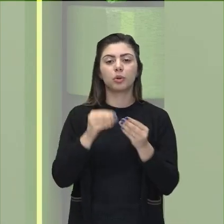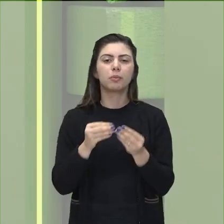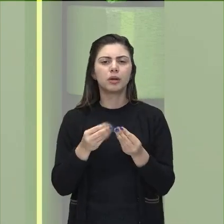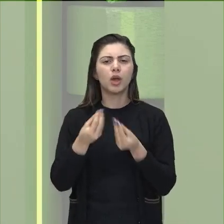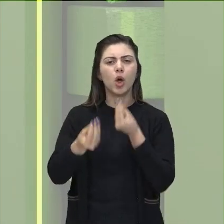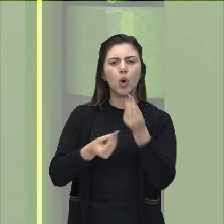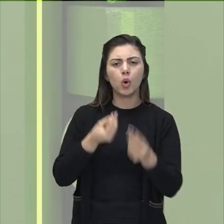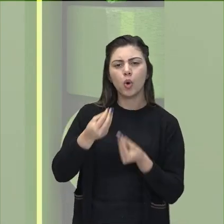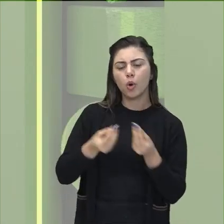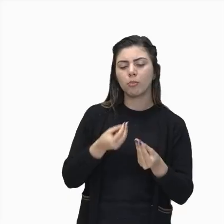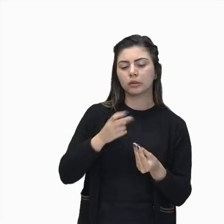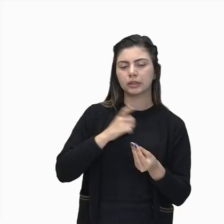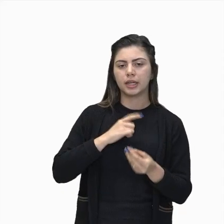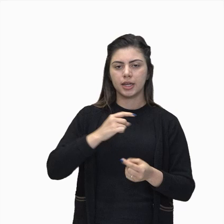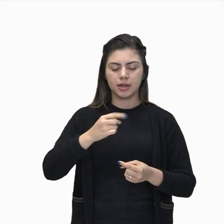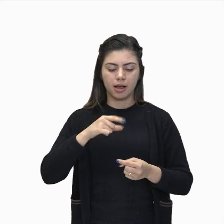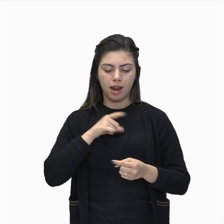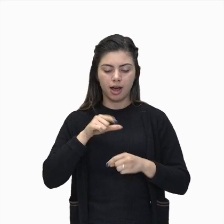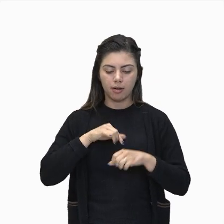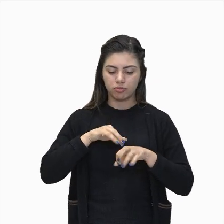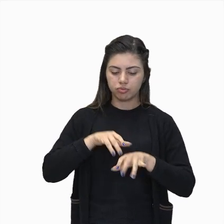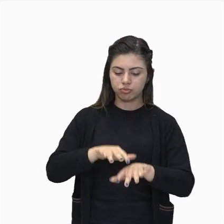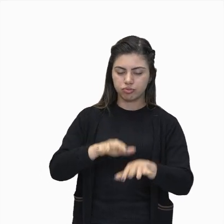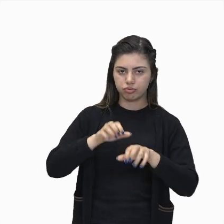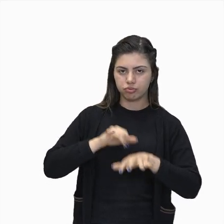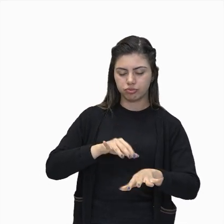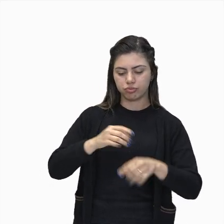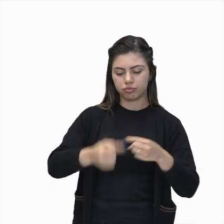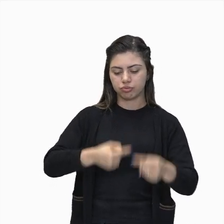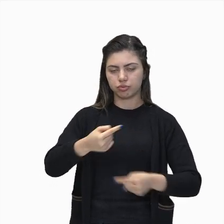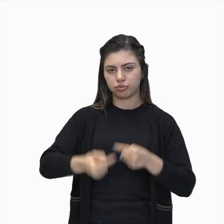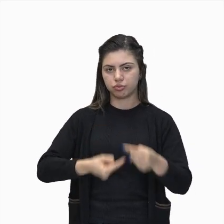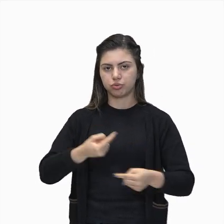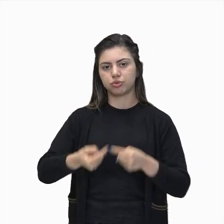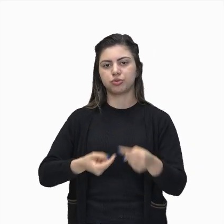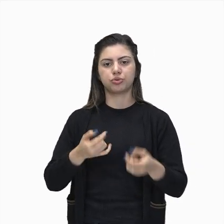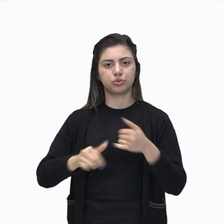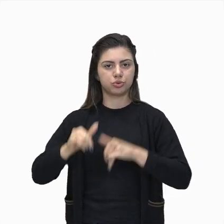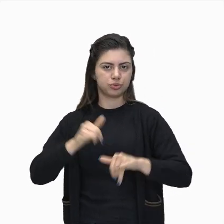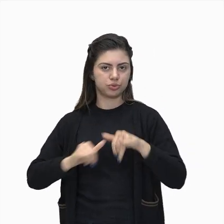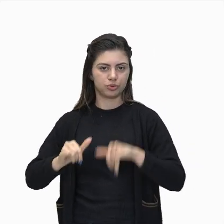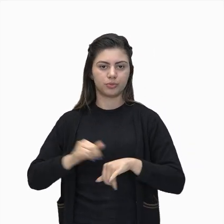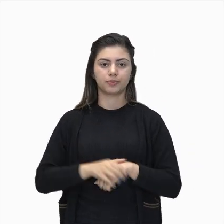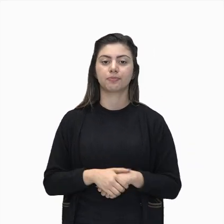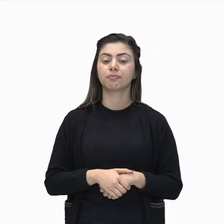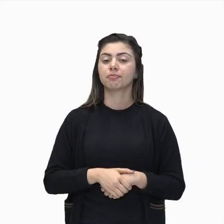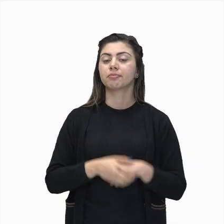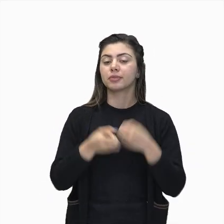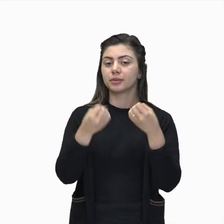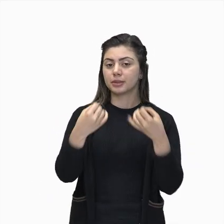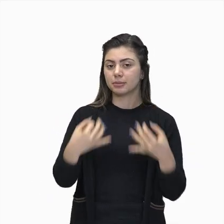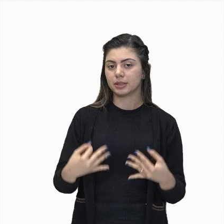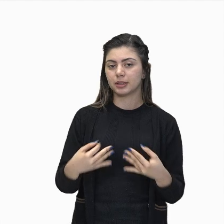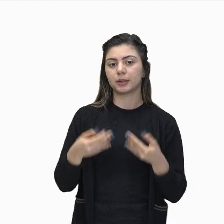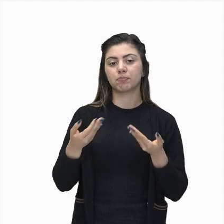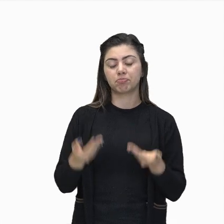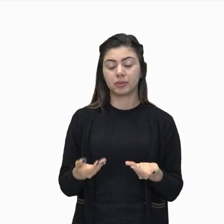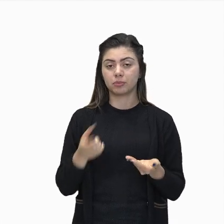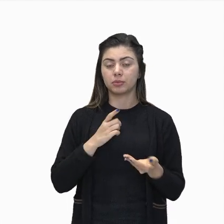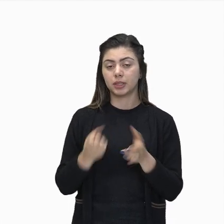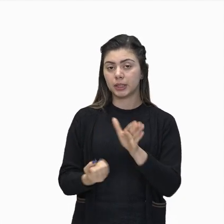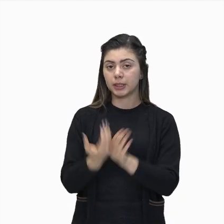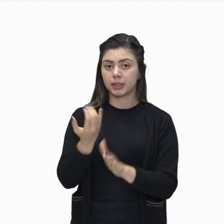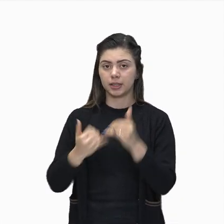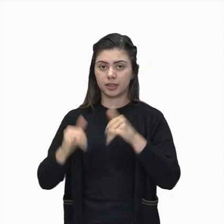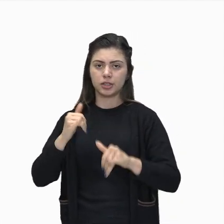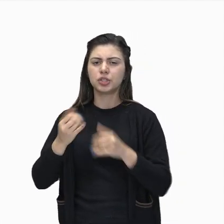usina hidrelétrica funciona. Dá só uma olhada, pessoal. A fonte de energia que gera eletricidade é a